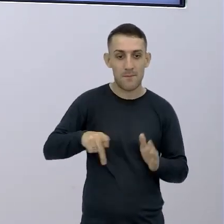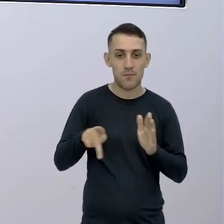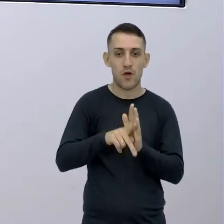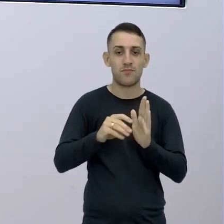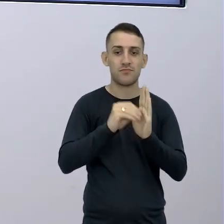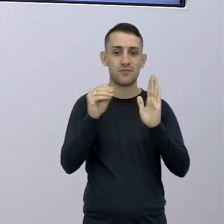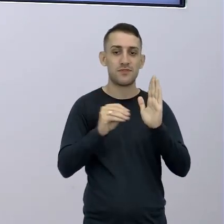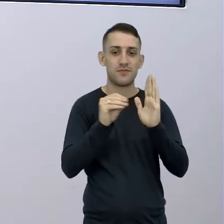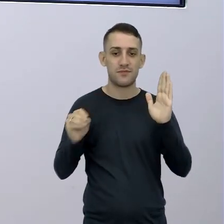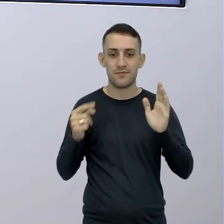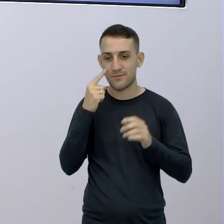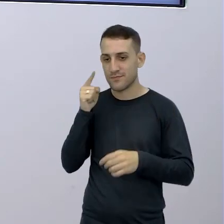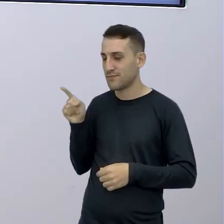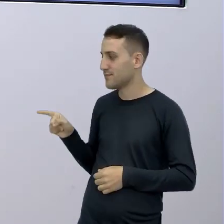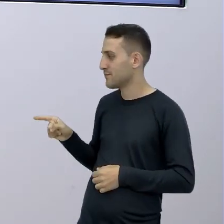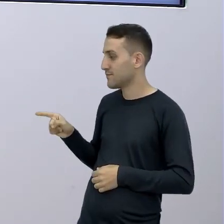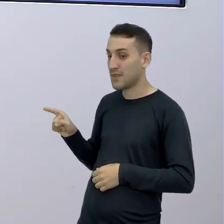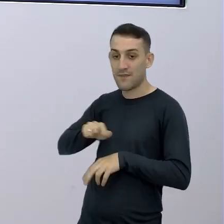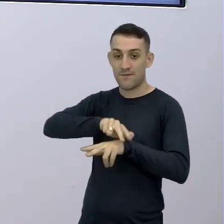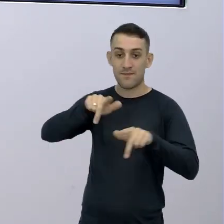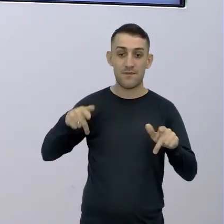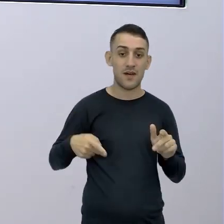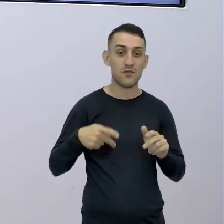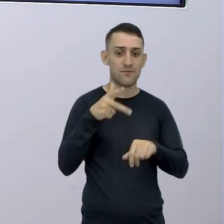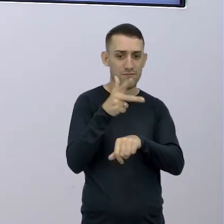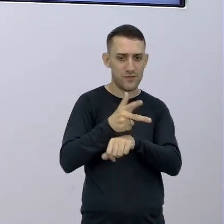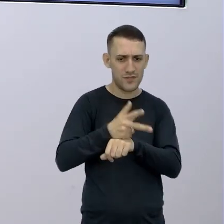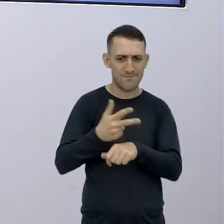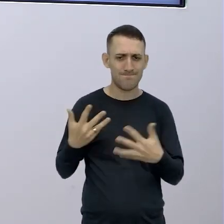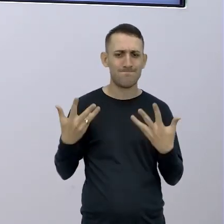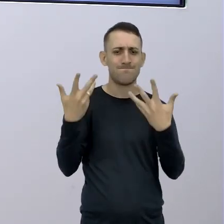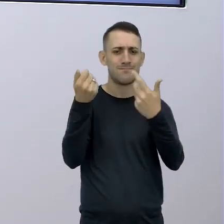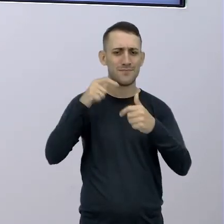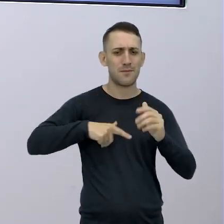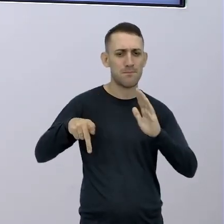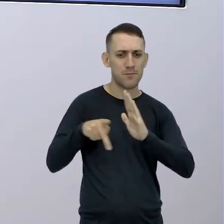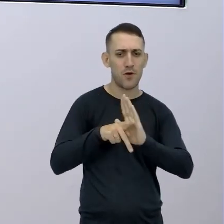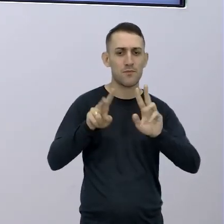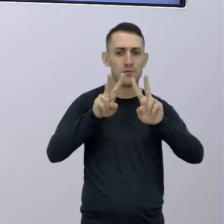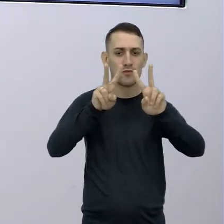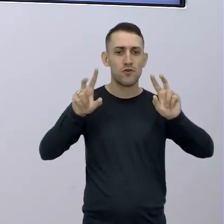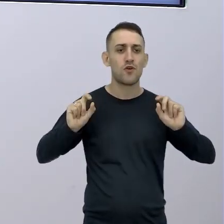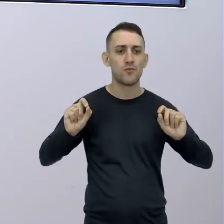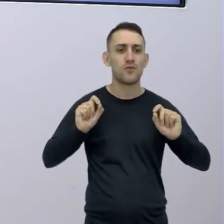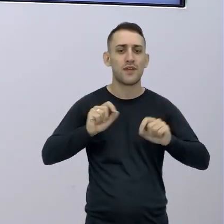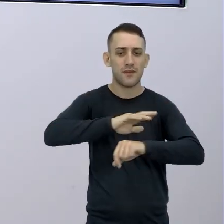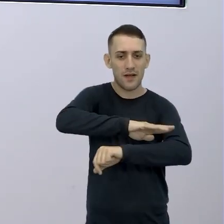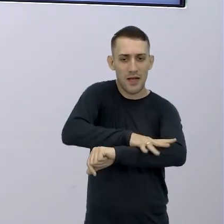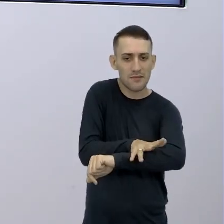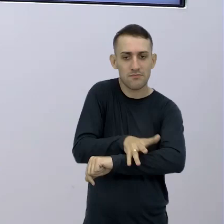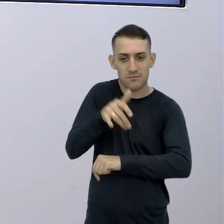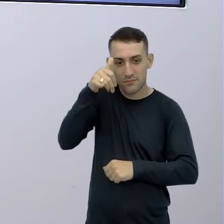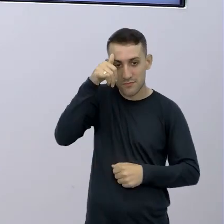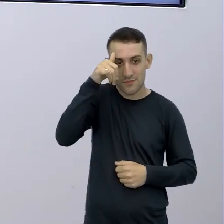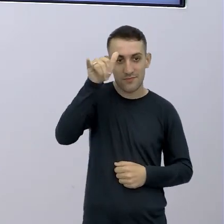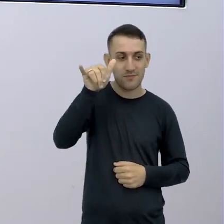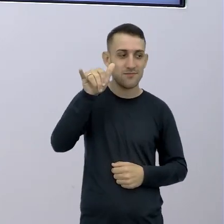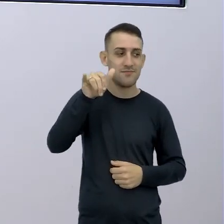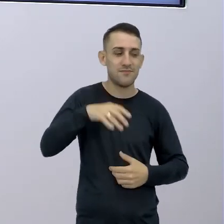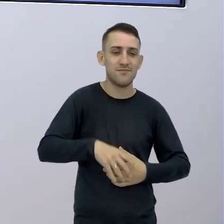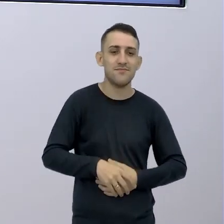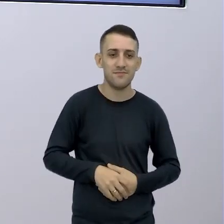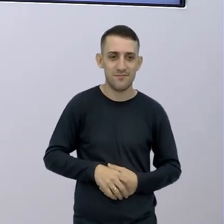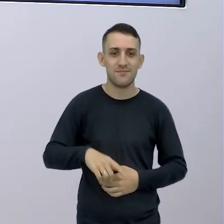CMSP, hein? Vários vídeos, aulas de alto nível Do CMSP Sobre a questão da trilha antirracista Não esqueçam de acessar lá